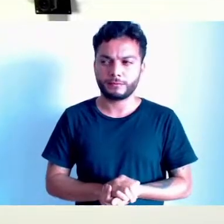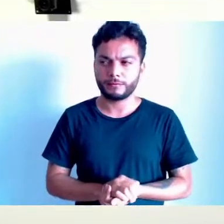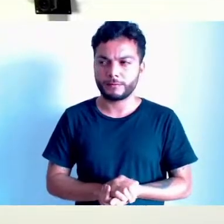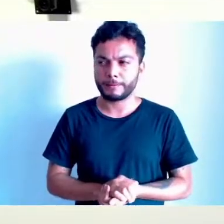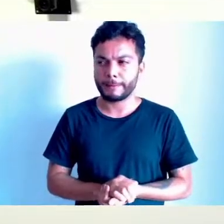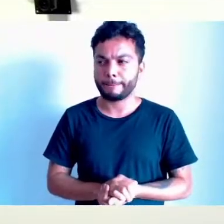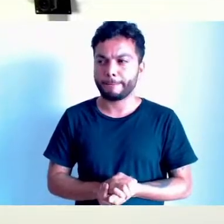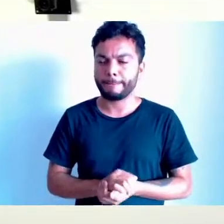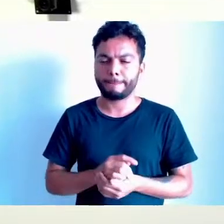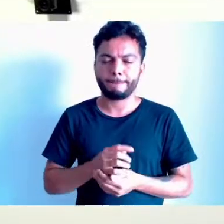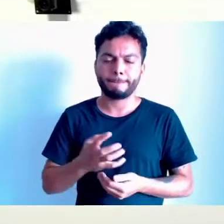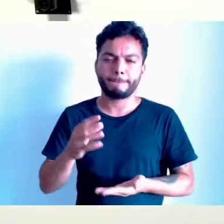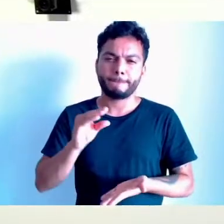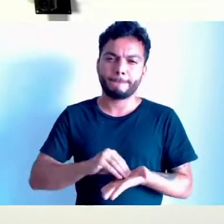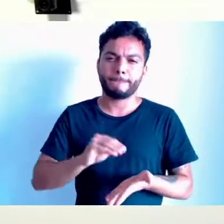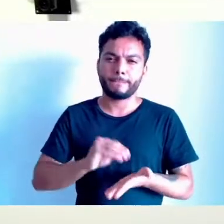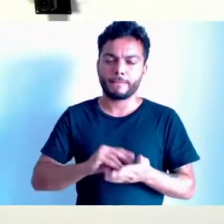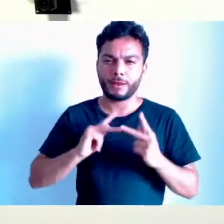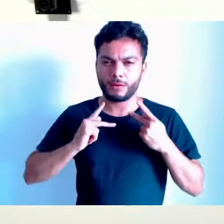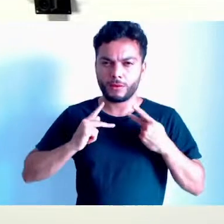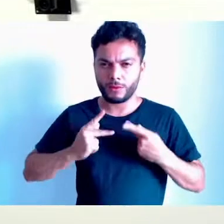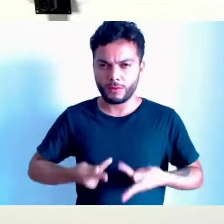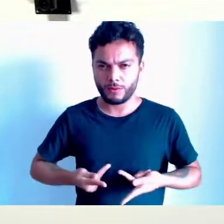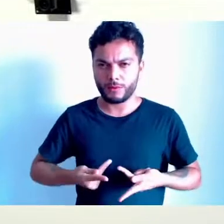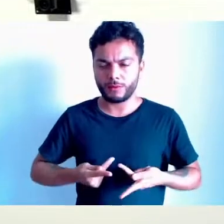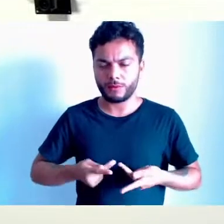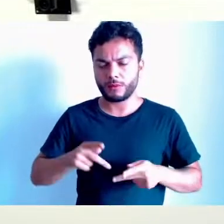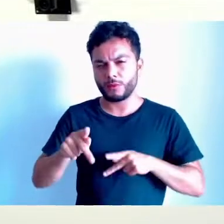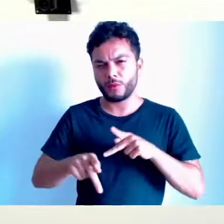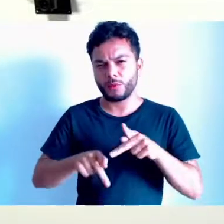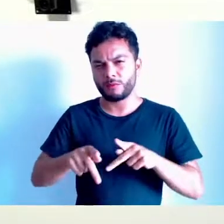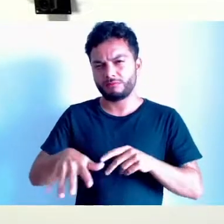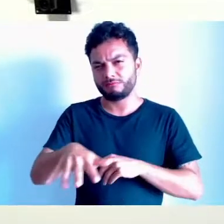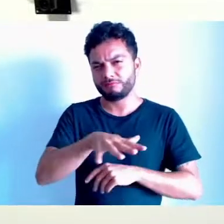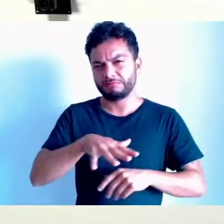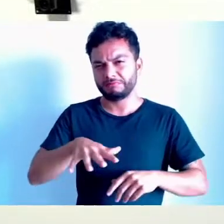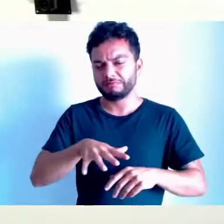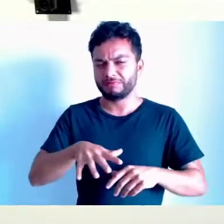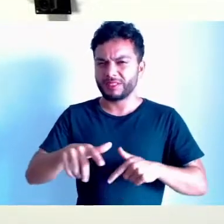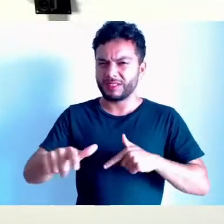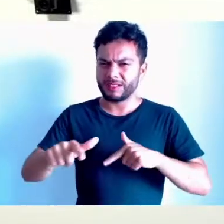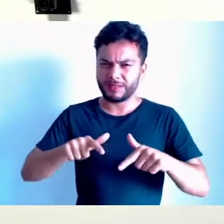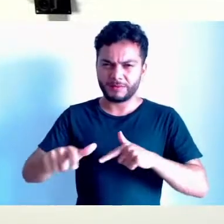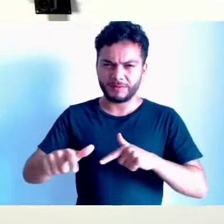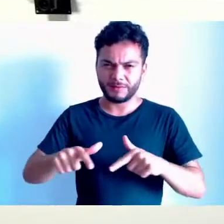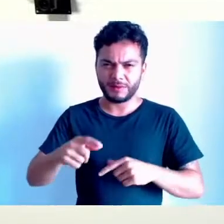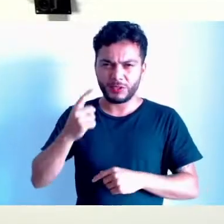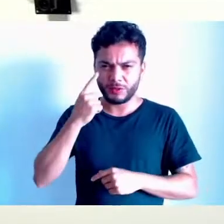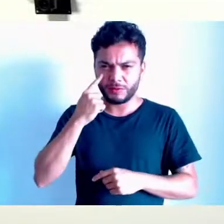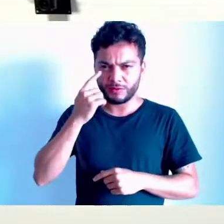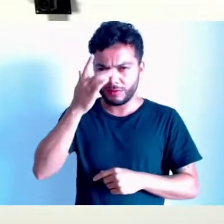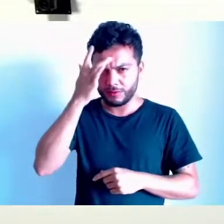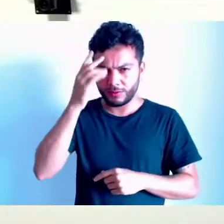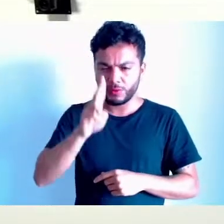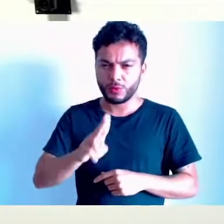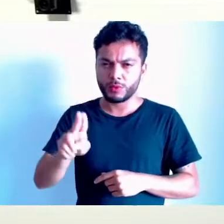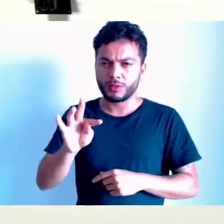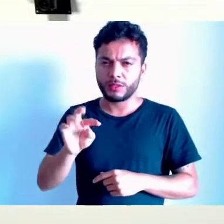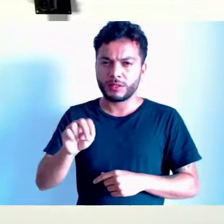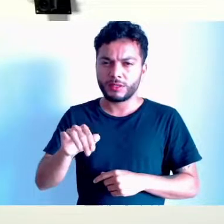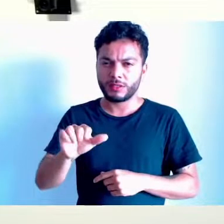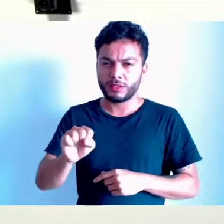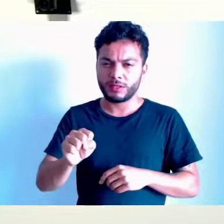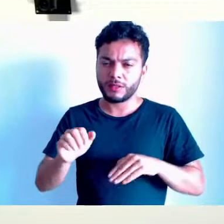é desumano o pessoal como está trabalhando. Eu vi gente até de tênis, sem o meião,